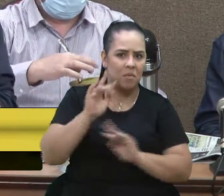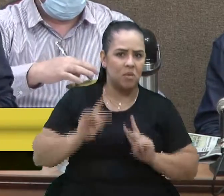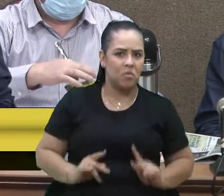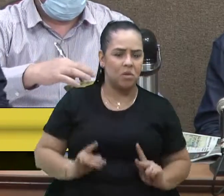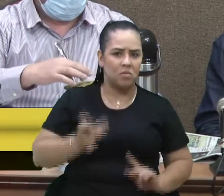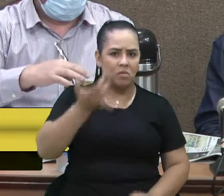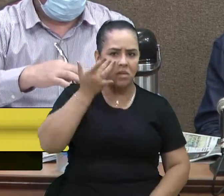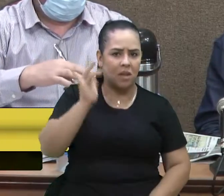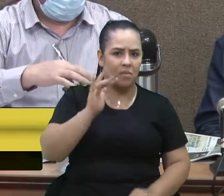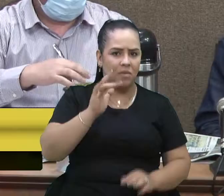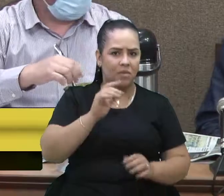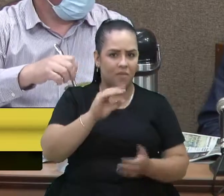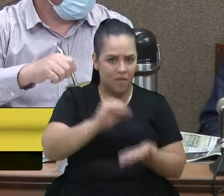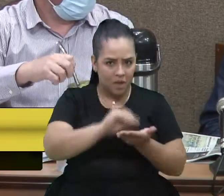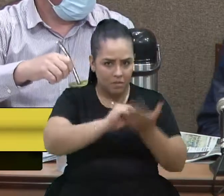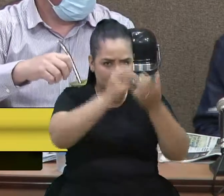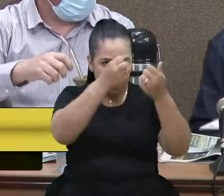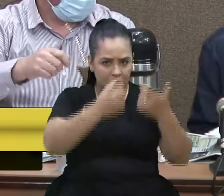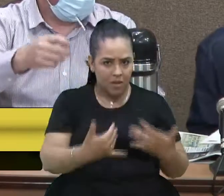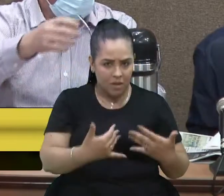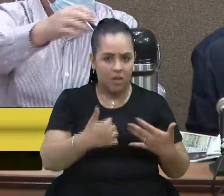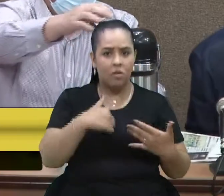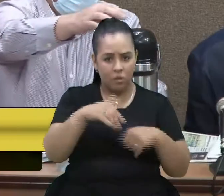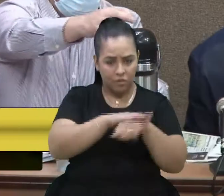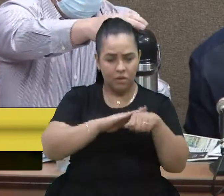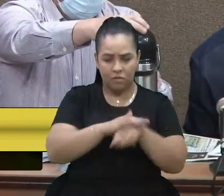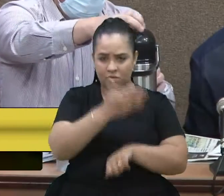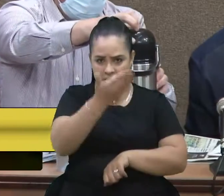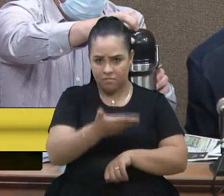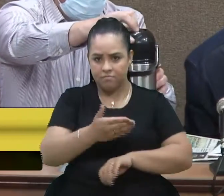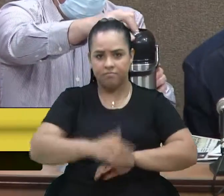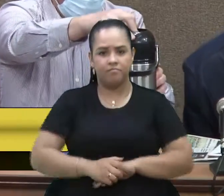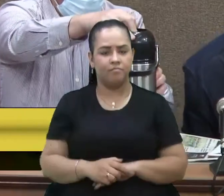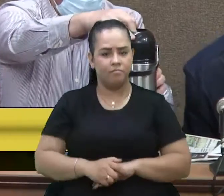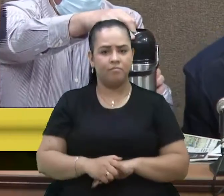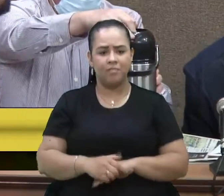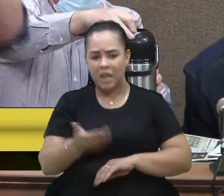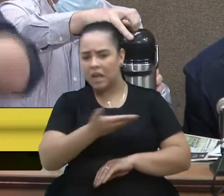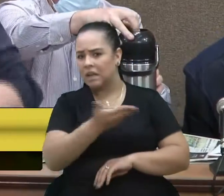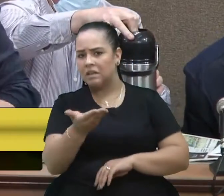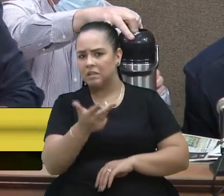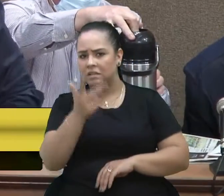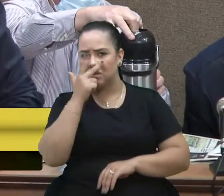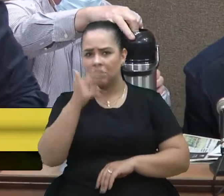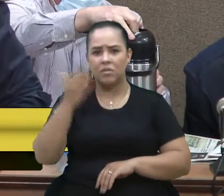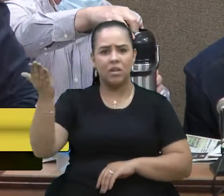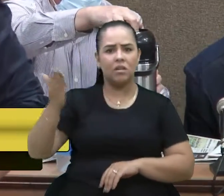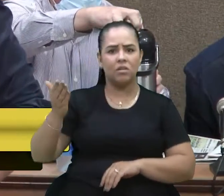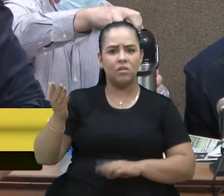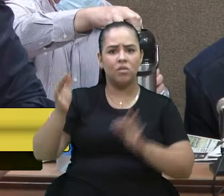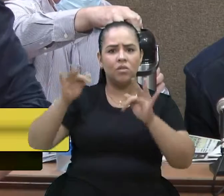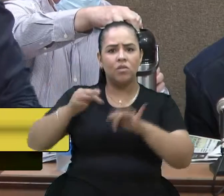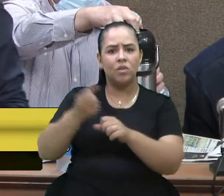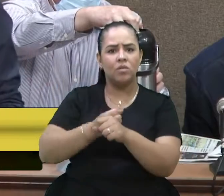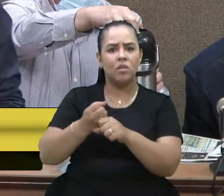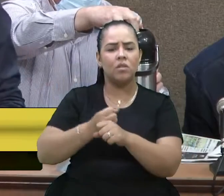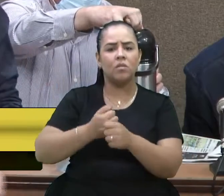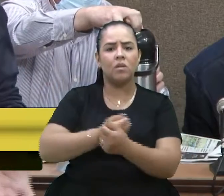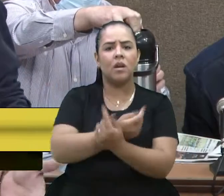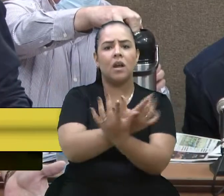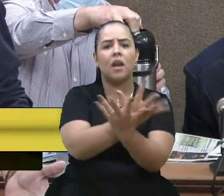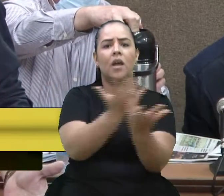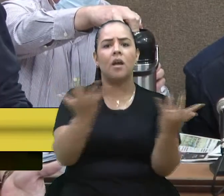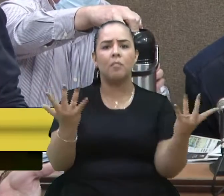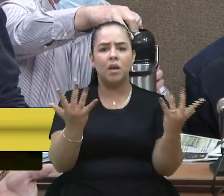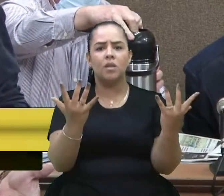acho que é falta de explicação, é isso, até conversei com o senhor, eles mesmos estão lá, no final do ano, Gramado, indo no Natal